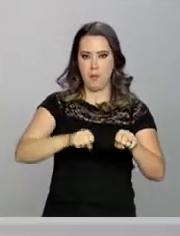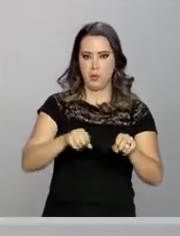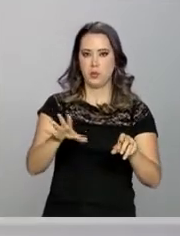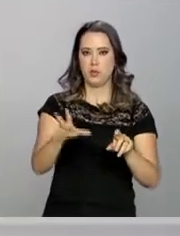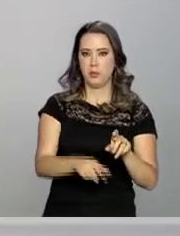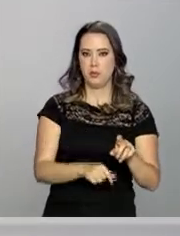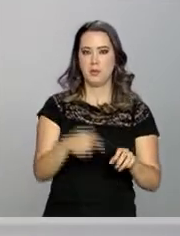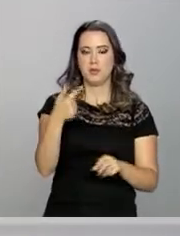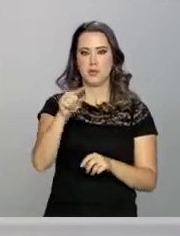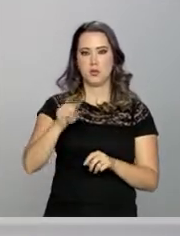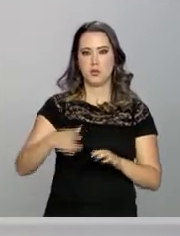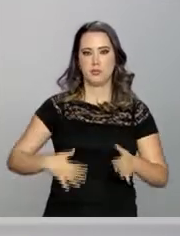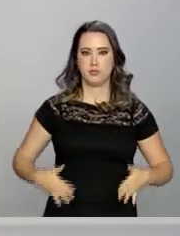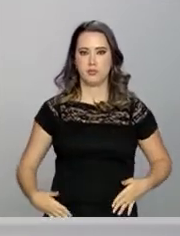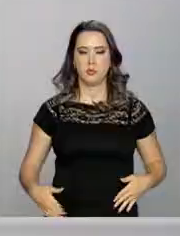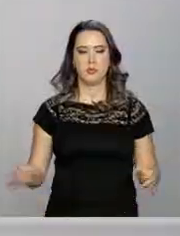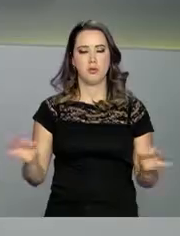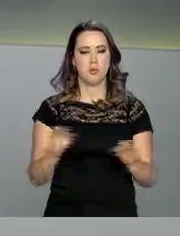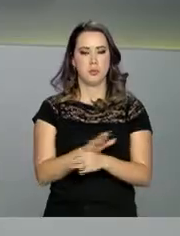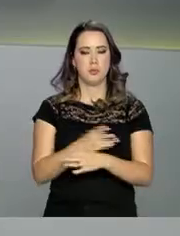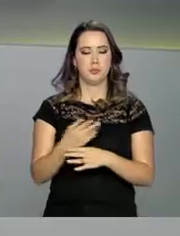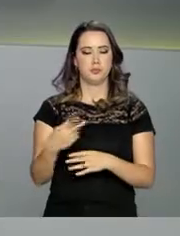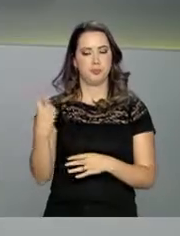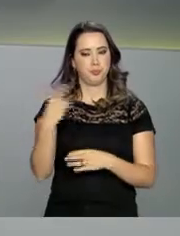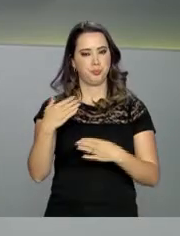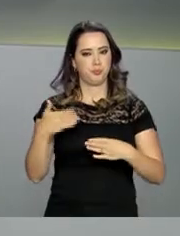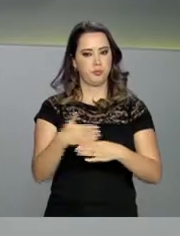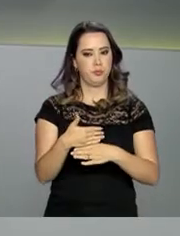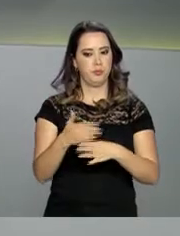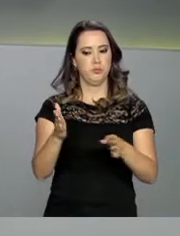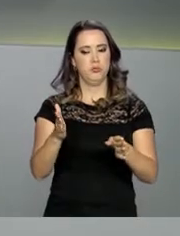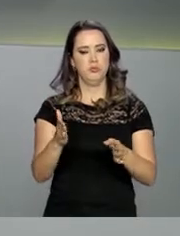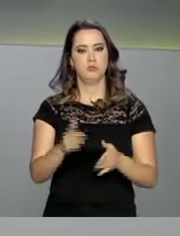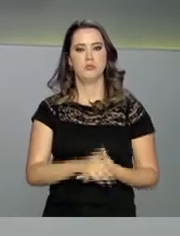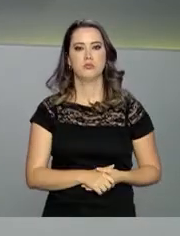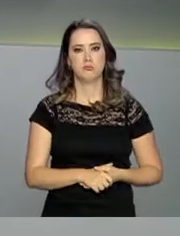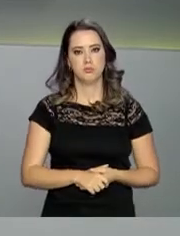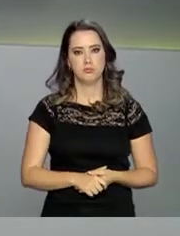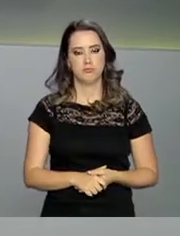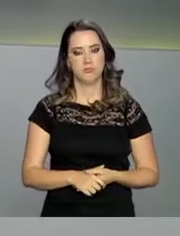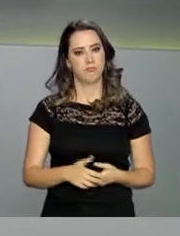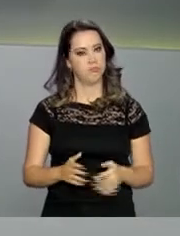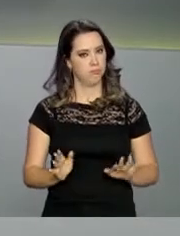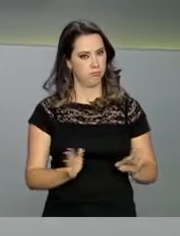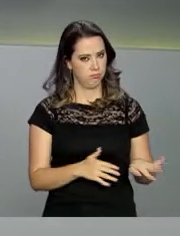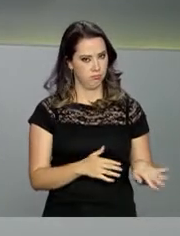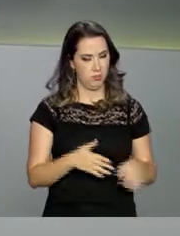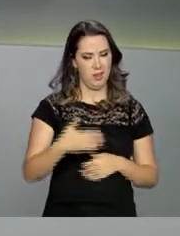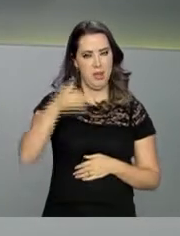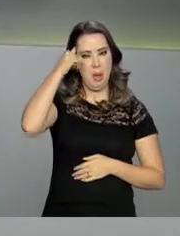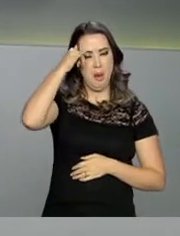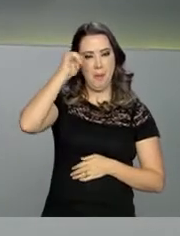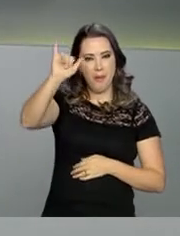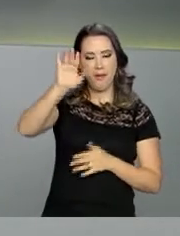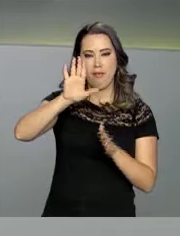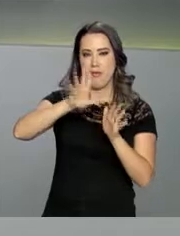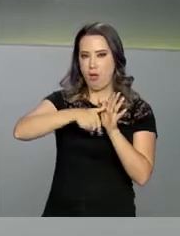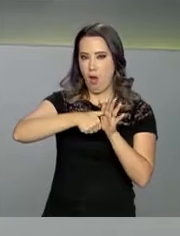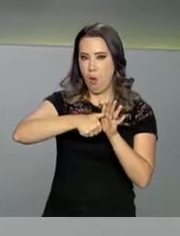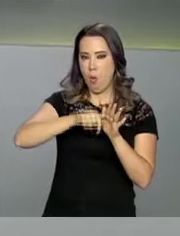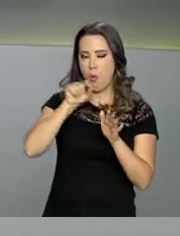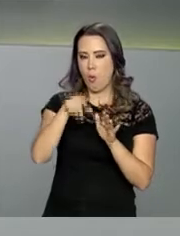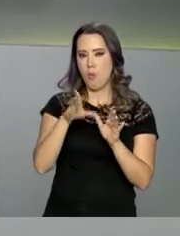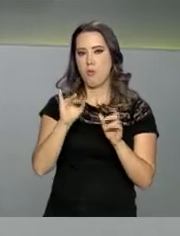retiraram duas barricadas. E para evitar fraudes no sistema previdenciário, o Instituto Nacional da Seguridade